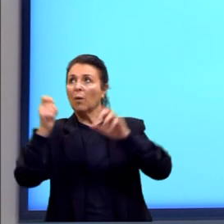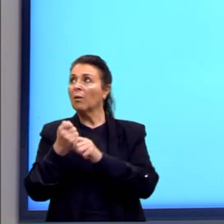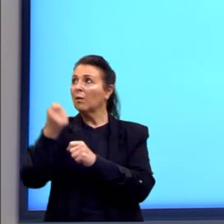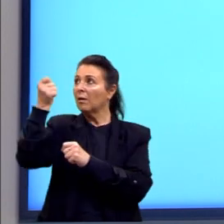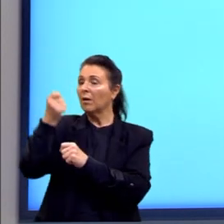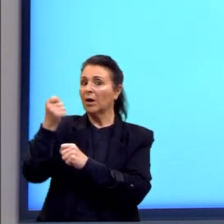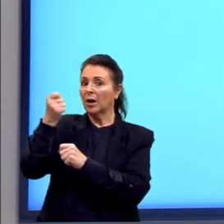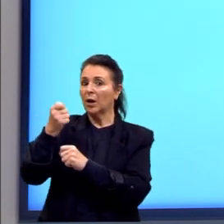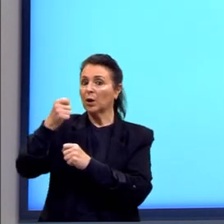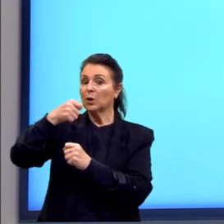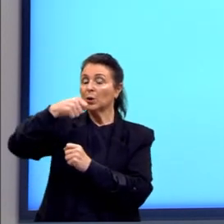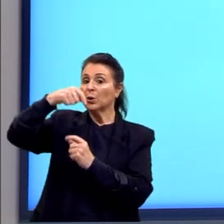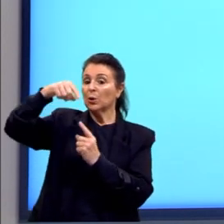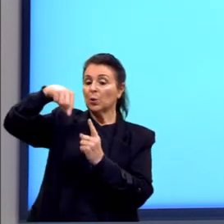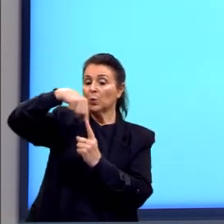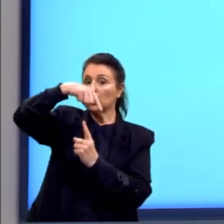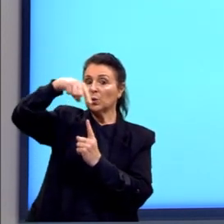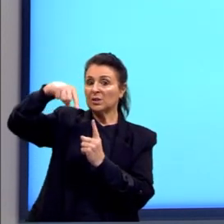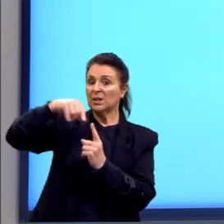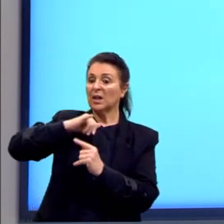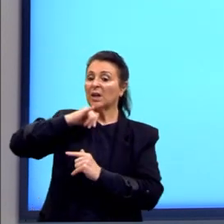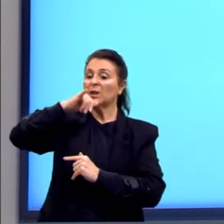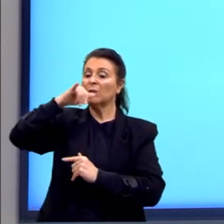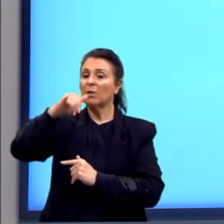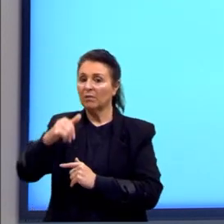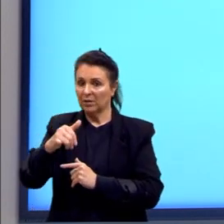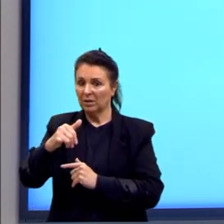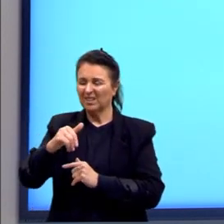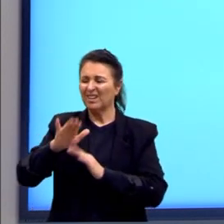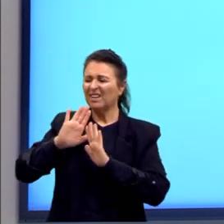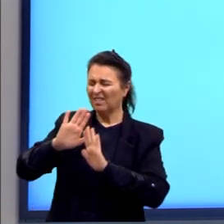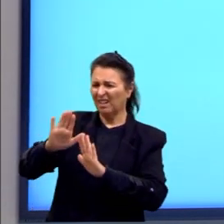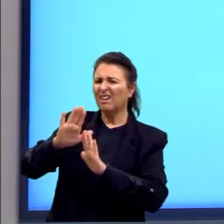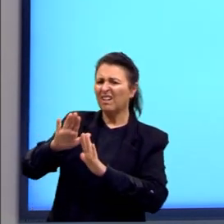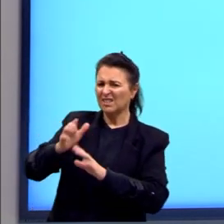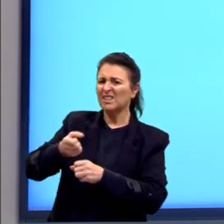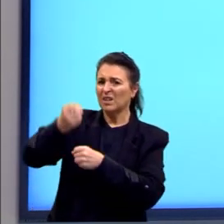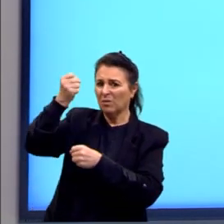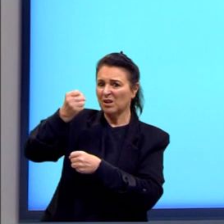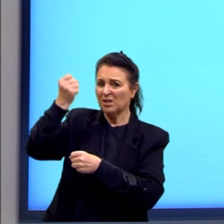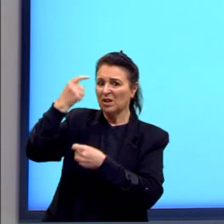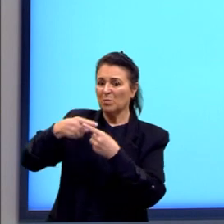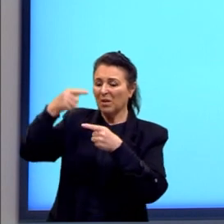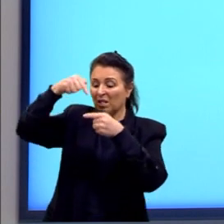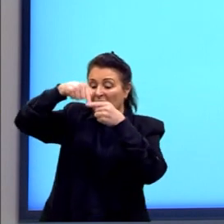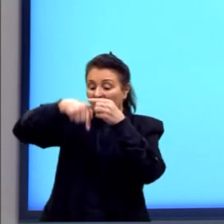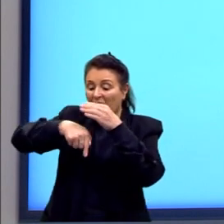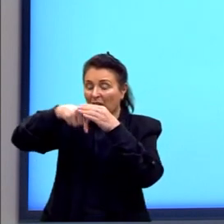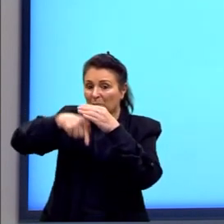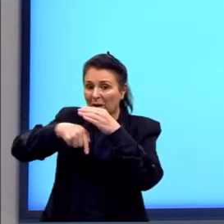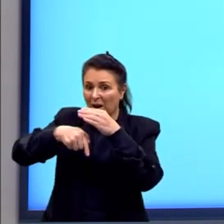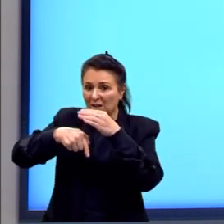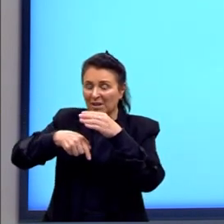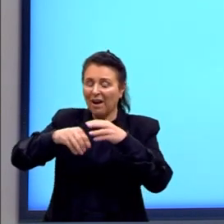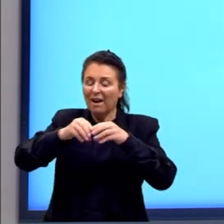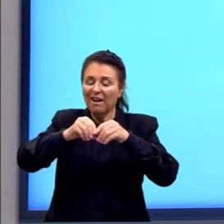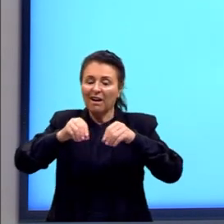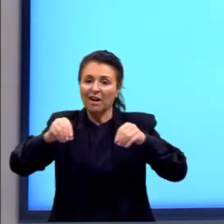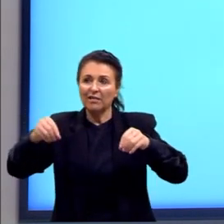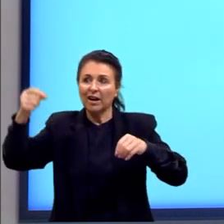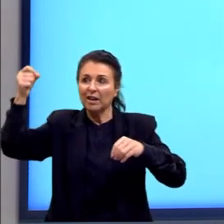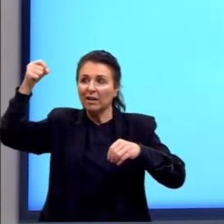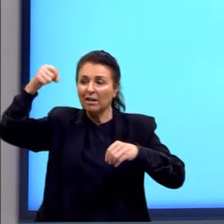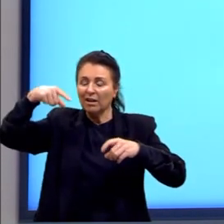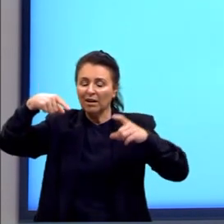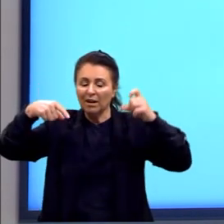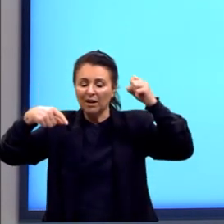Pedro diz para ele e pode deixar esse guarda-chuva porque ali embaixo é que é a terra da